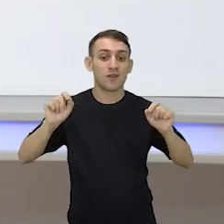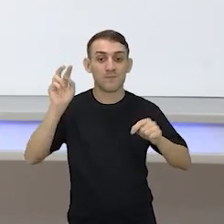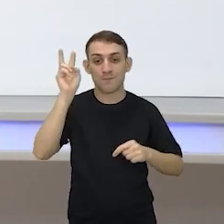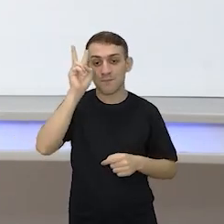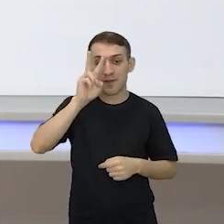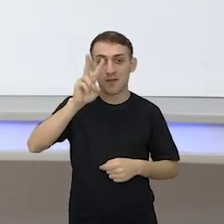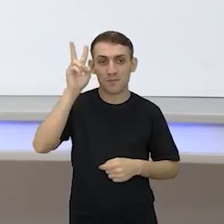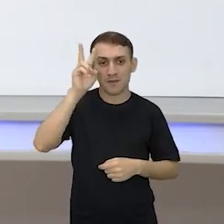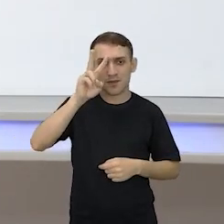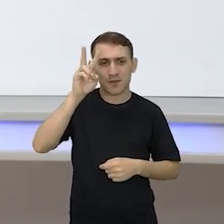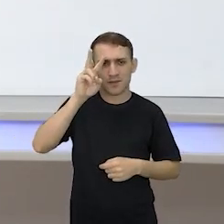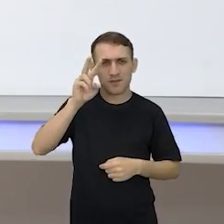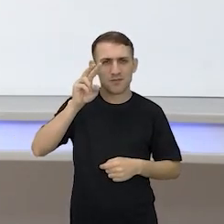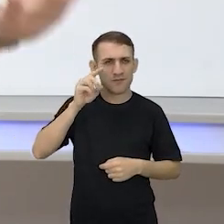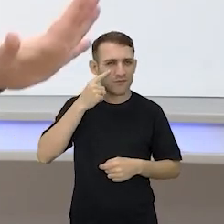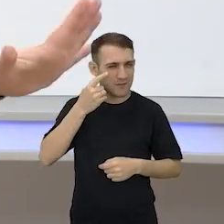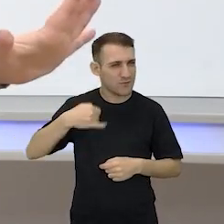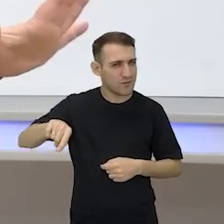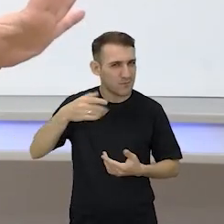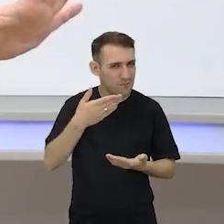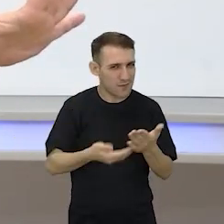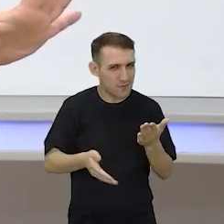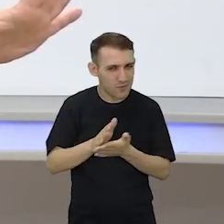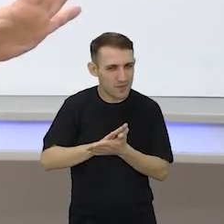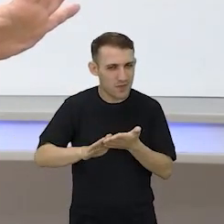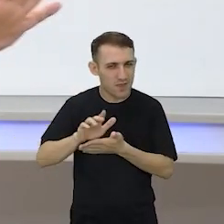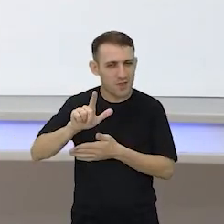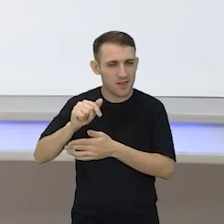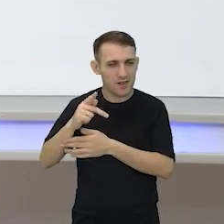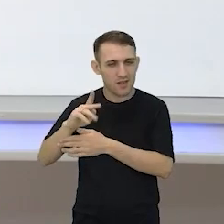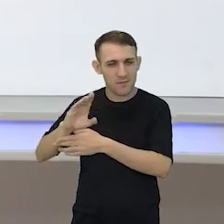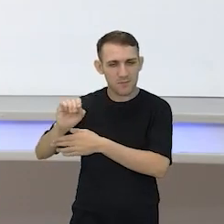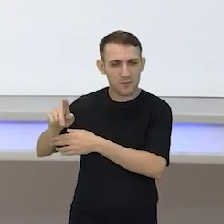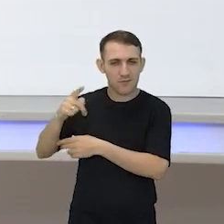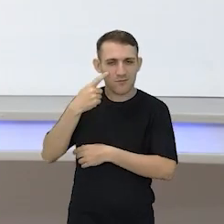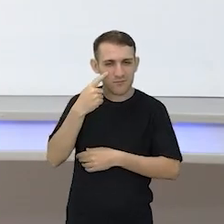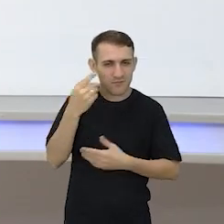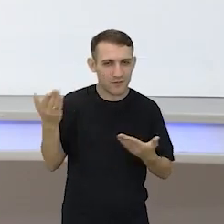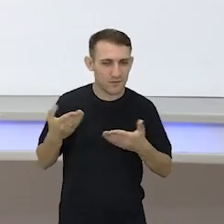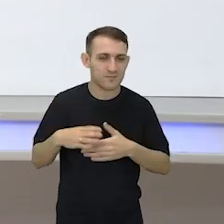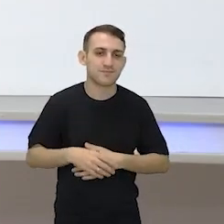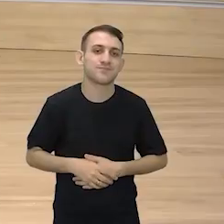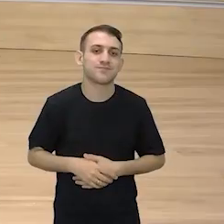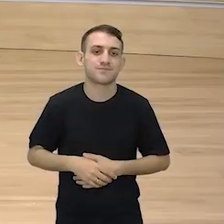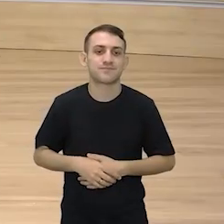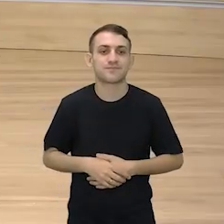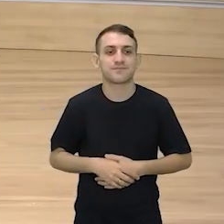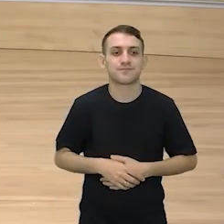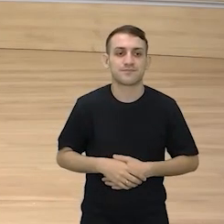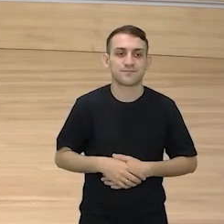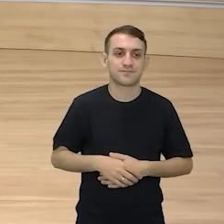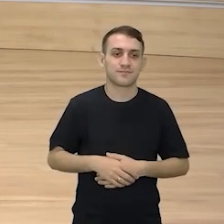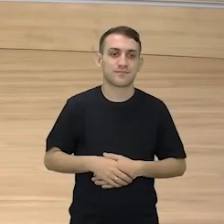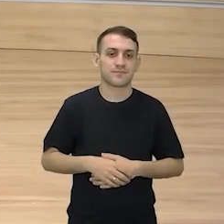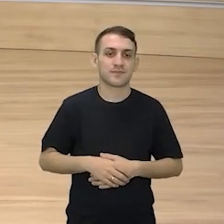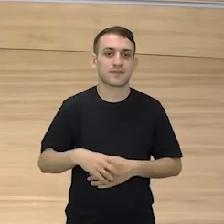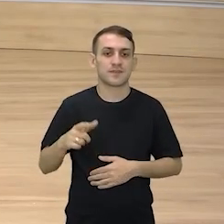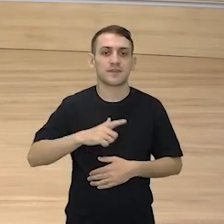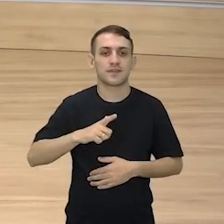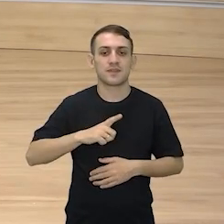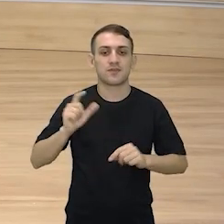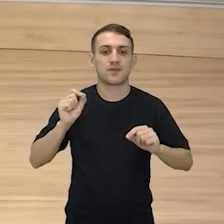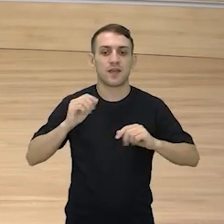retomada. Vamos ver se você não perdeu nenhuma parte do seu lapbook. Vamos ver lá? Olha só, vou colocar aqui na tela a nossa